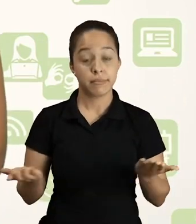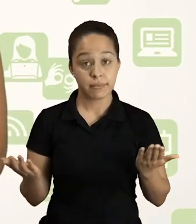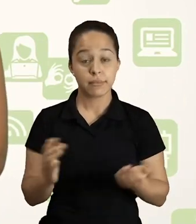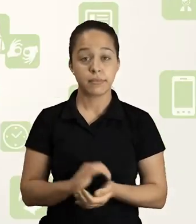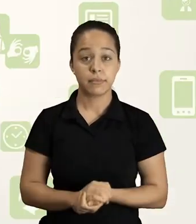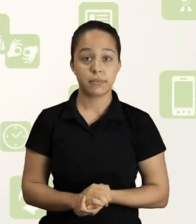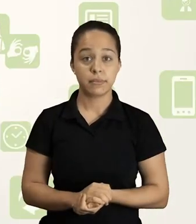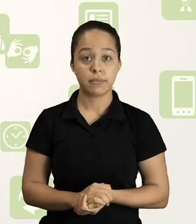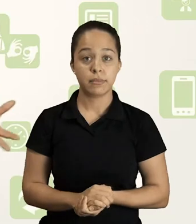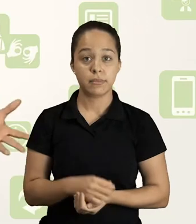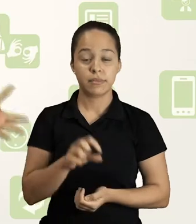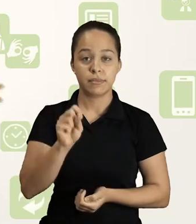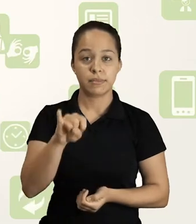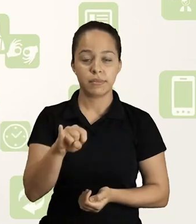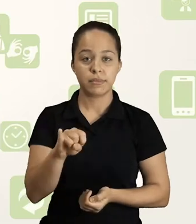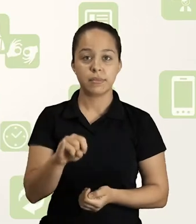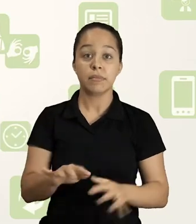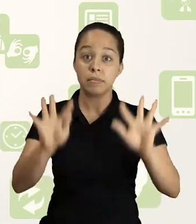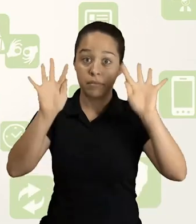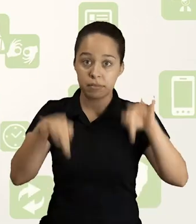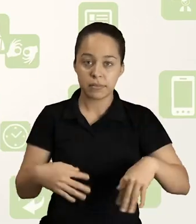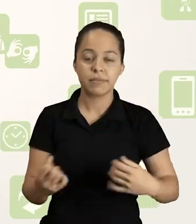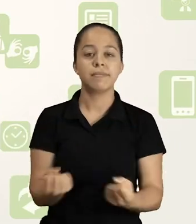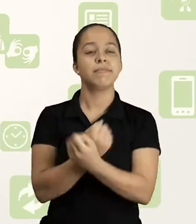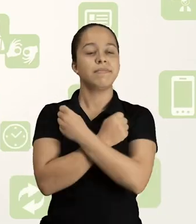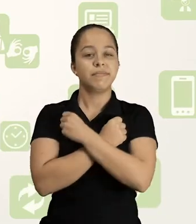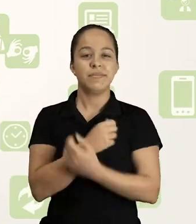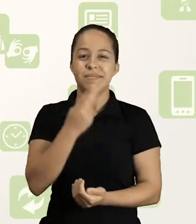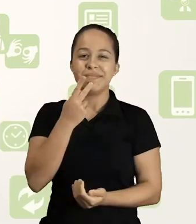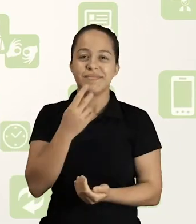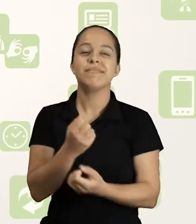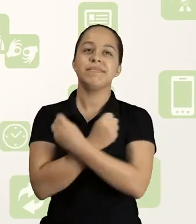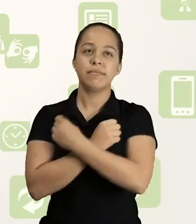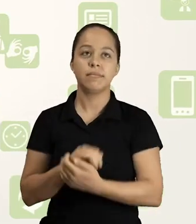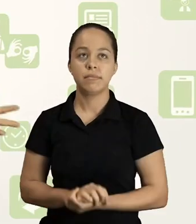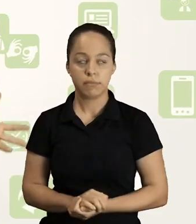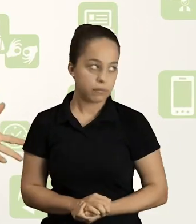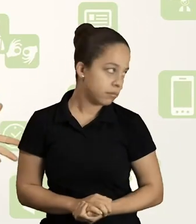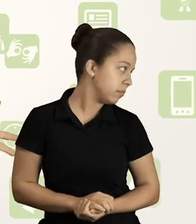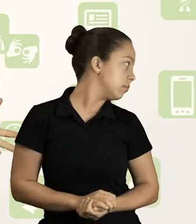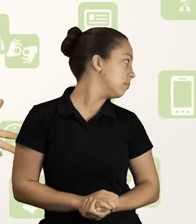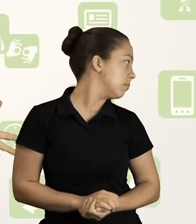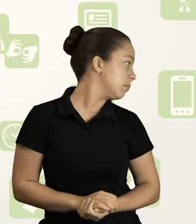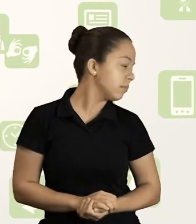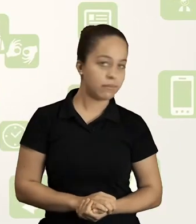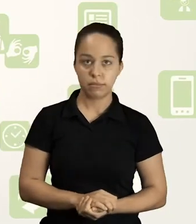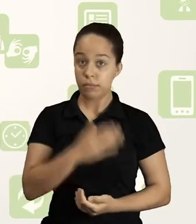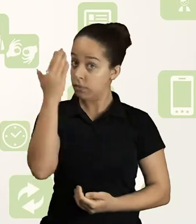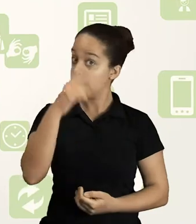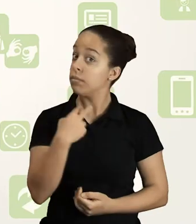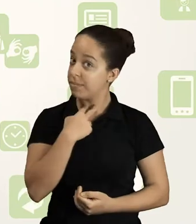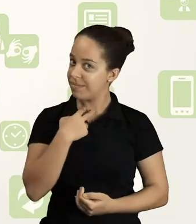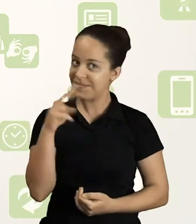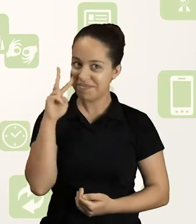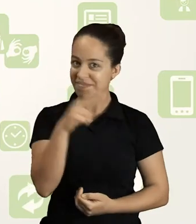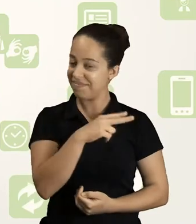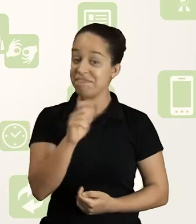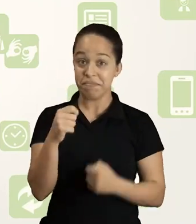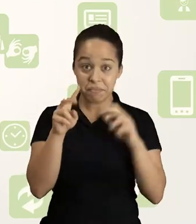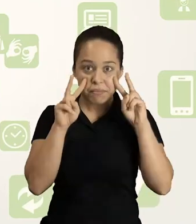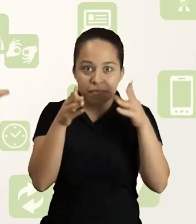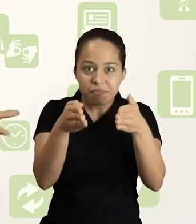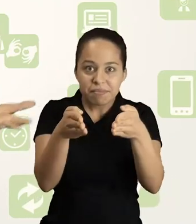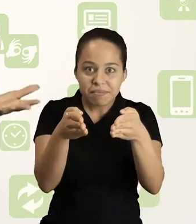disposição. Um grande abraço. Ah, nunca olhe para o lado no final de uma apresentação.